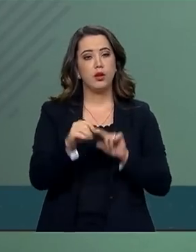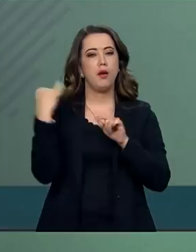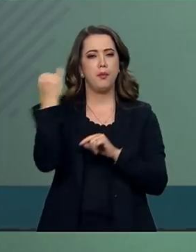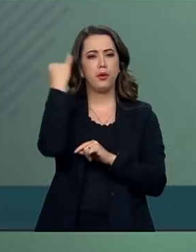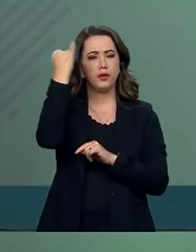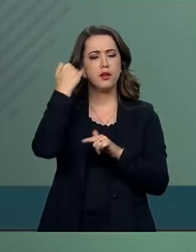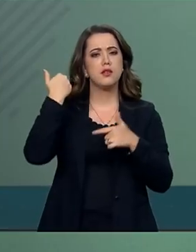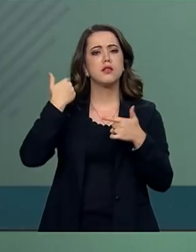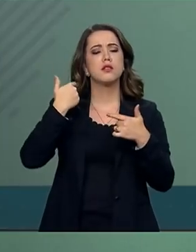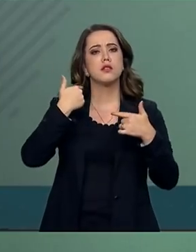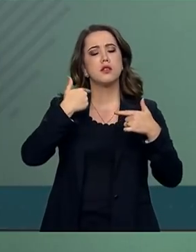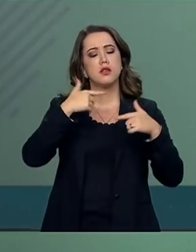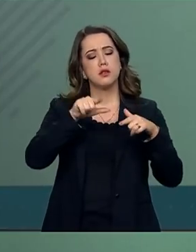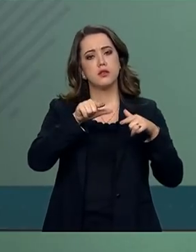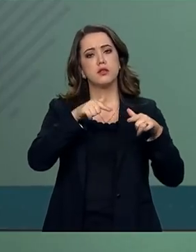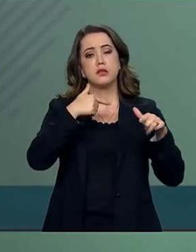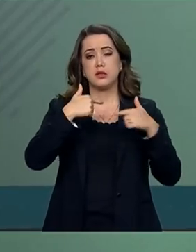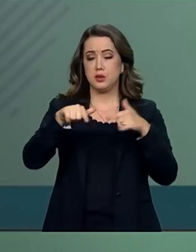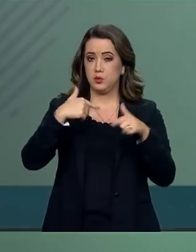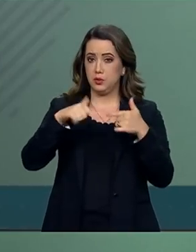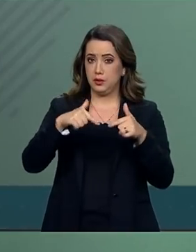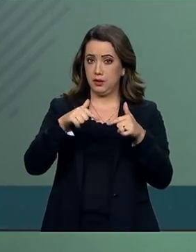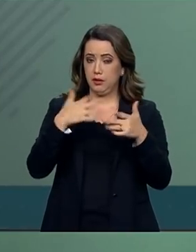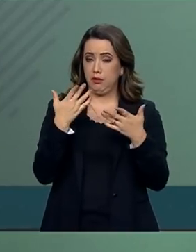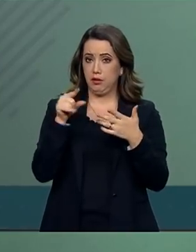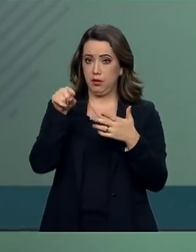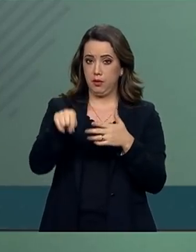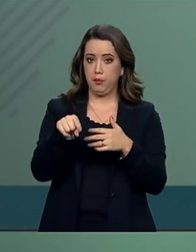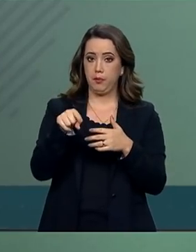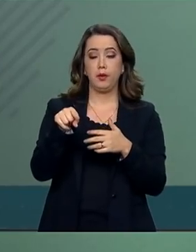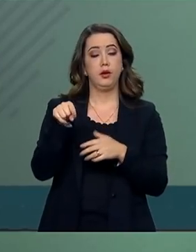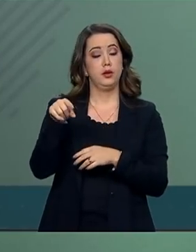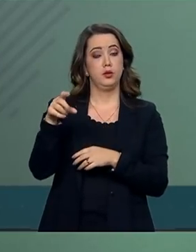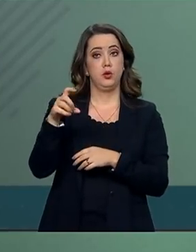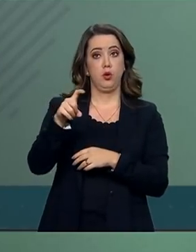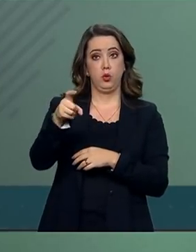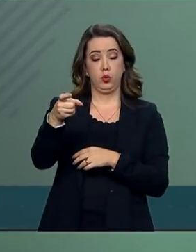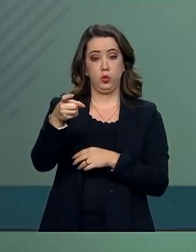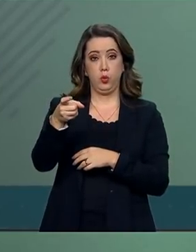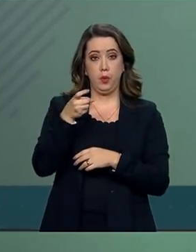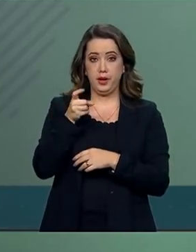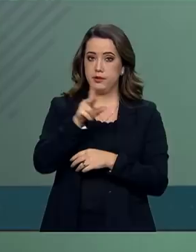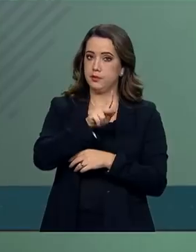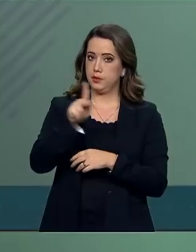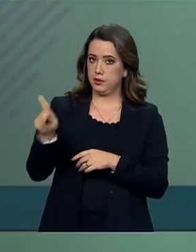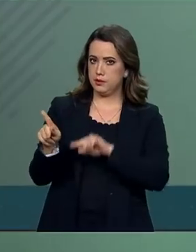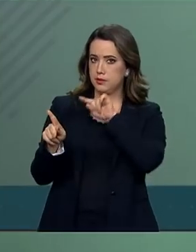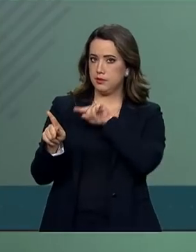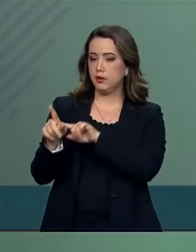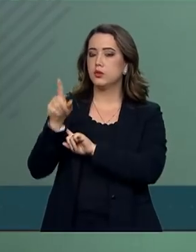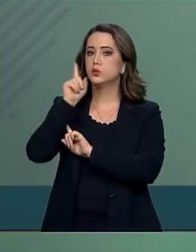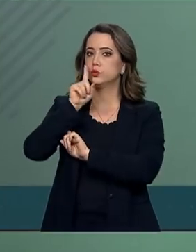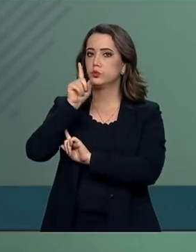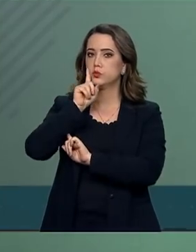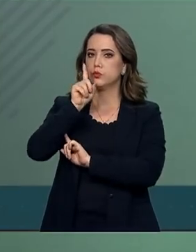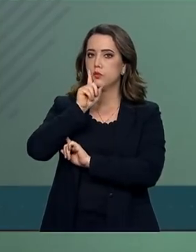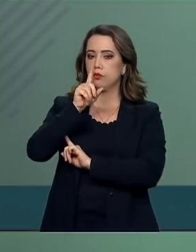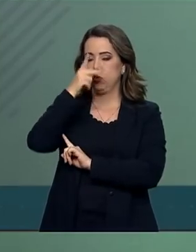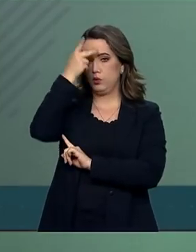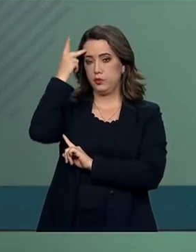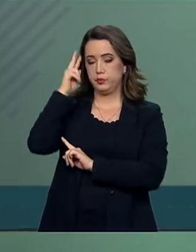ex-presidente da República naquele país, onde a autoridade pensa